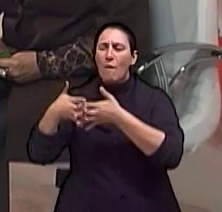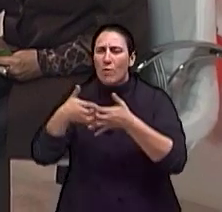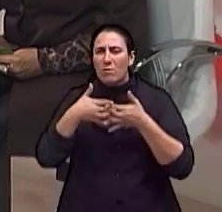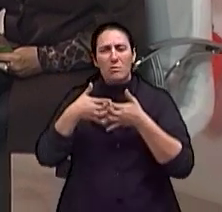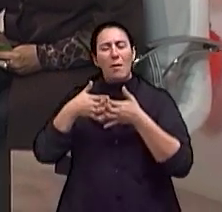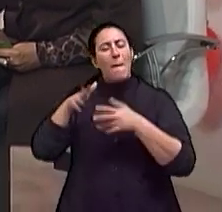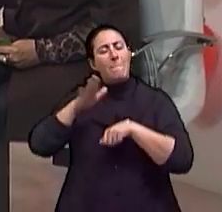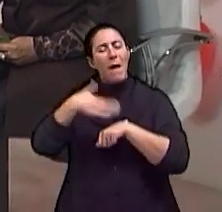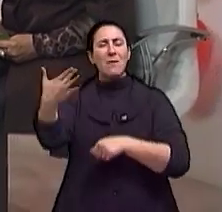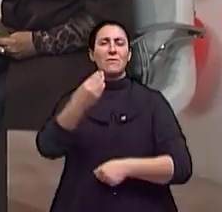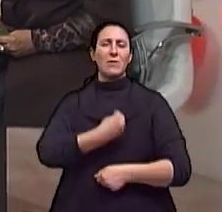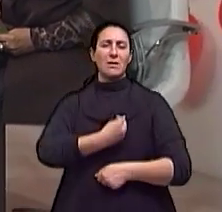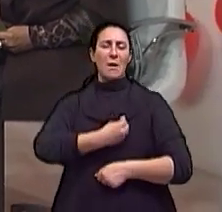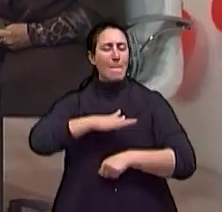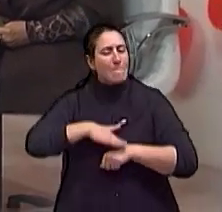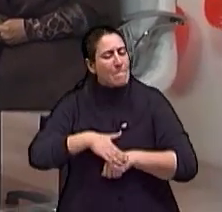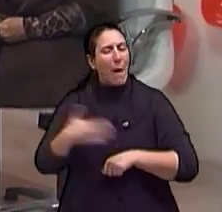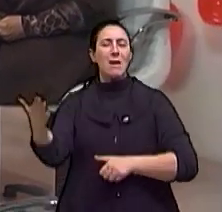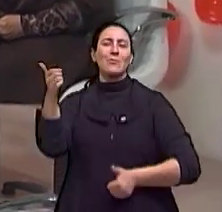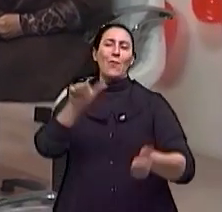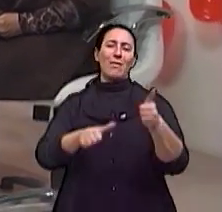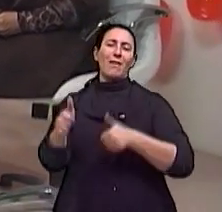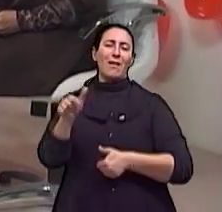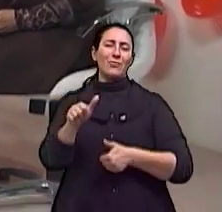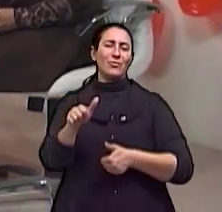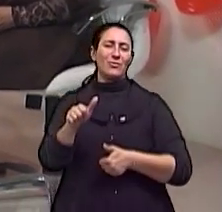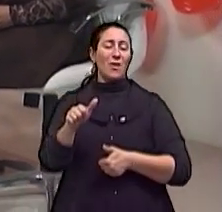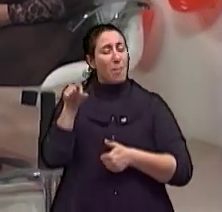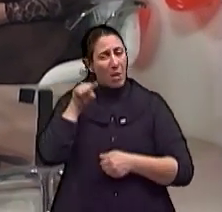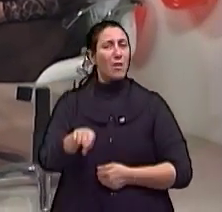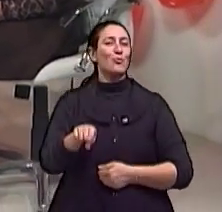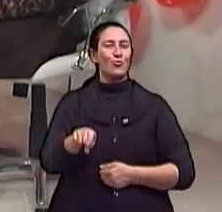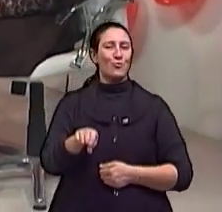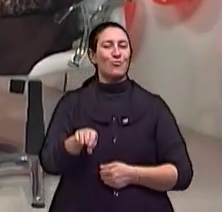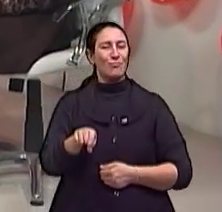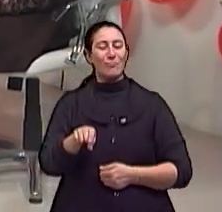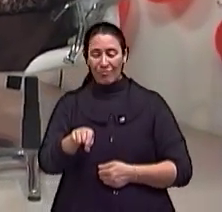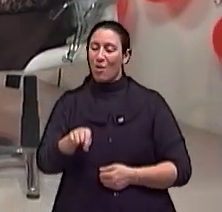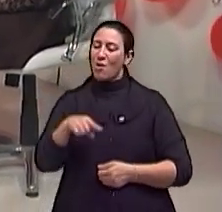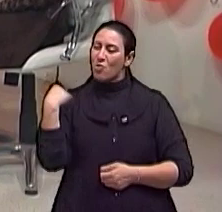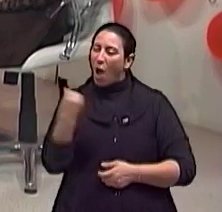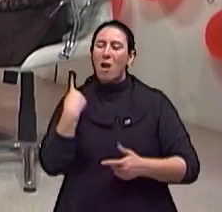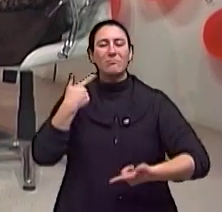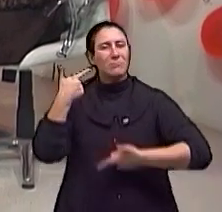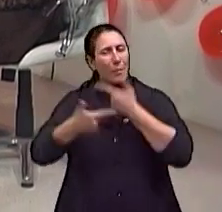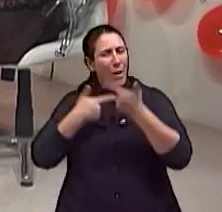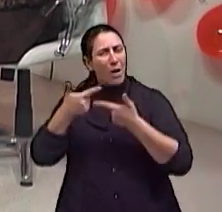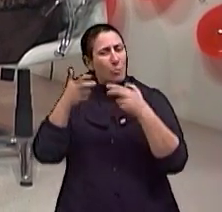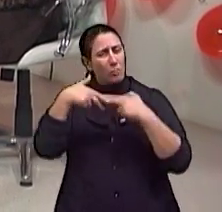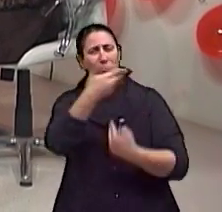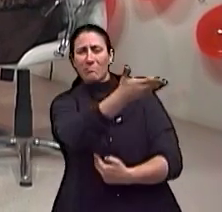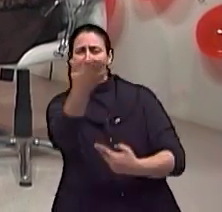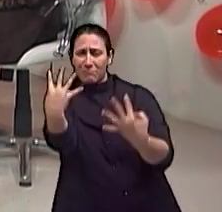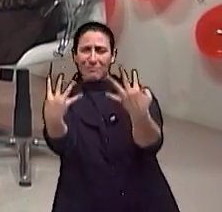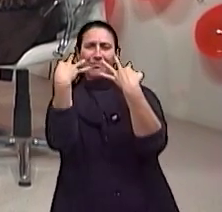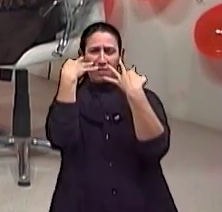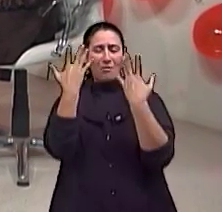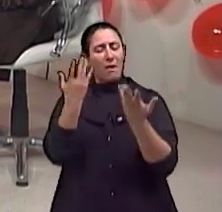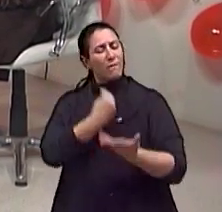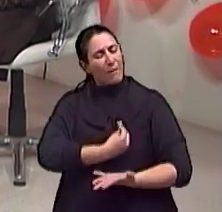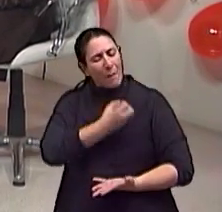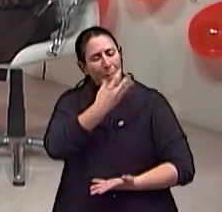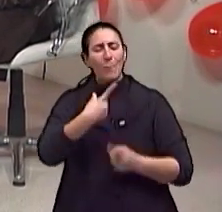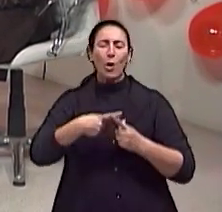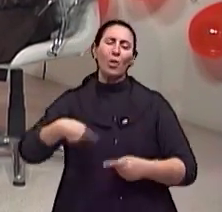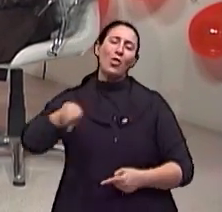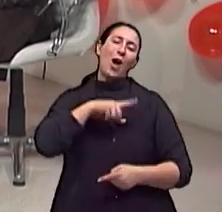vida com mais qualidade. É para isso que a gente trabalha, é para isso que vocês estão em casa têm que se cuidar. Viva bem,